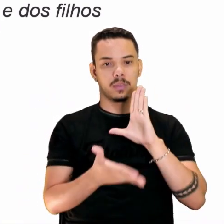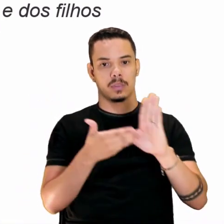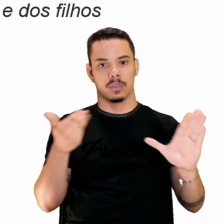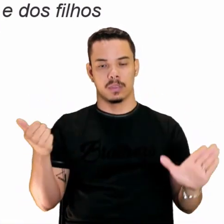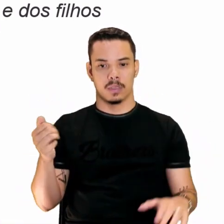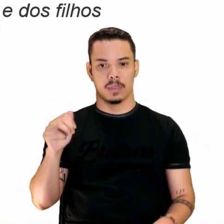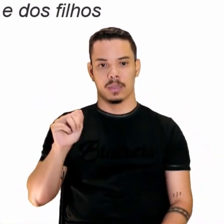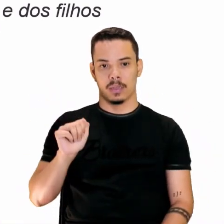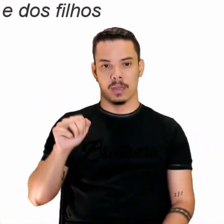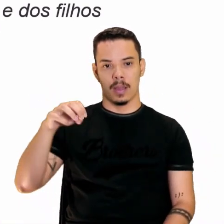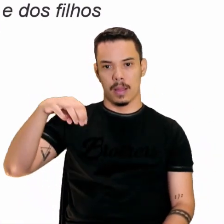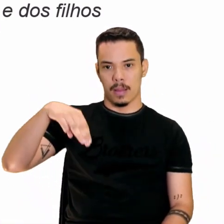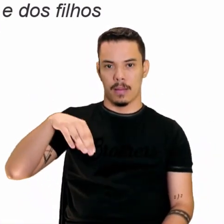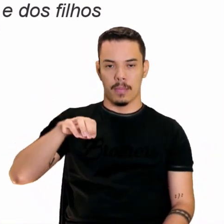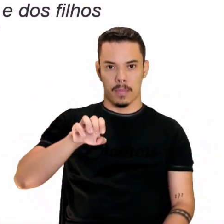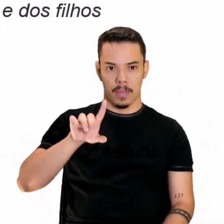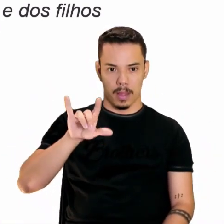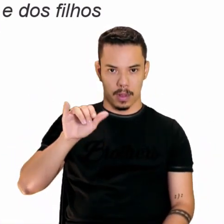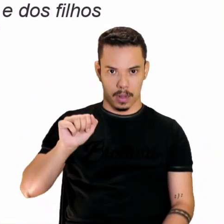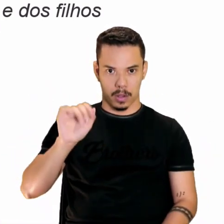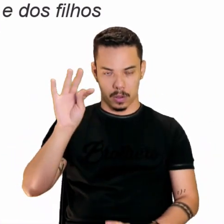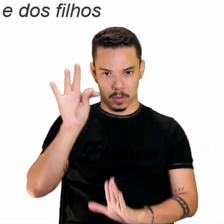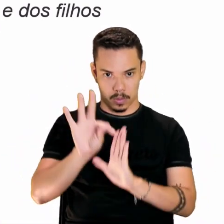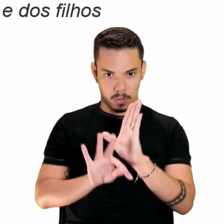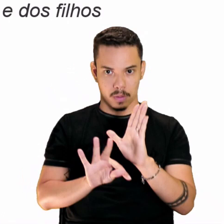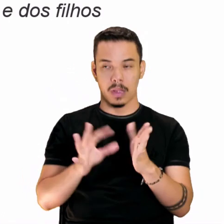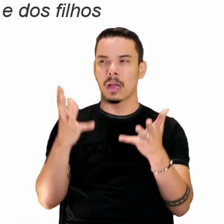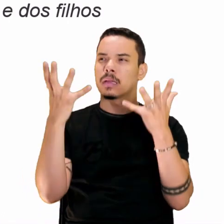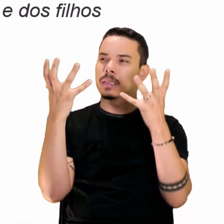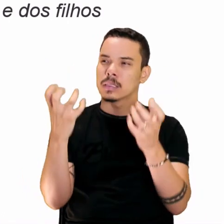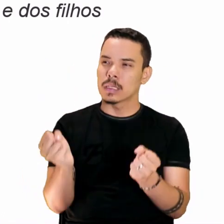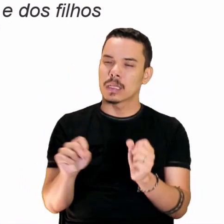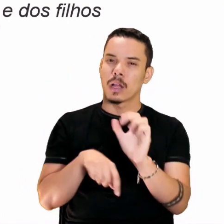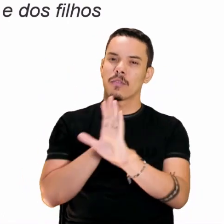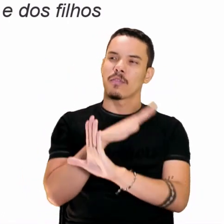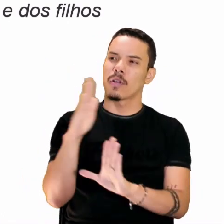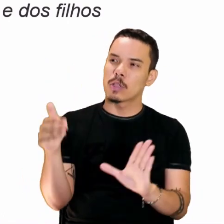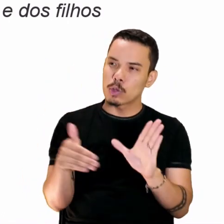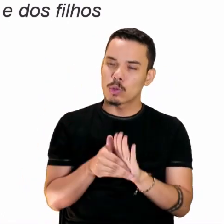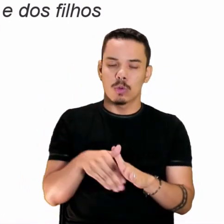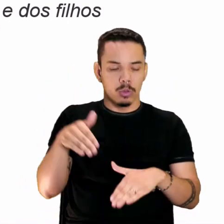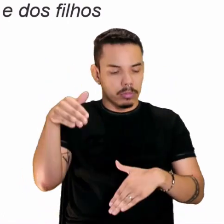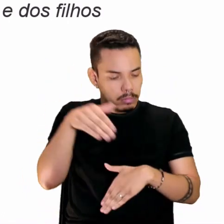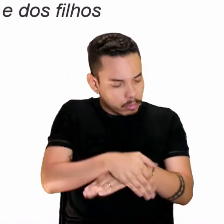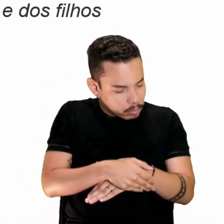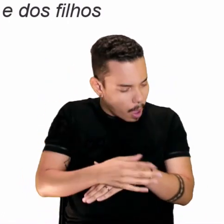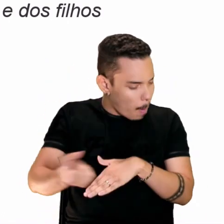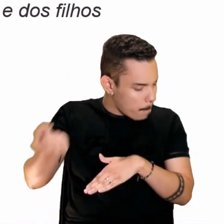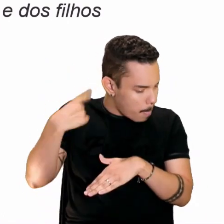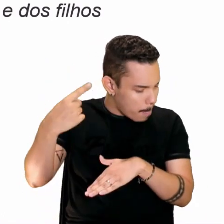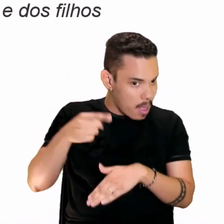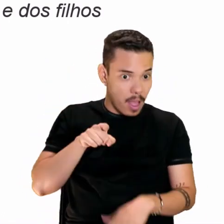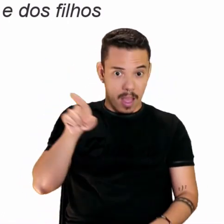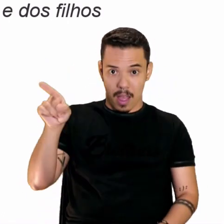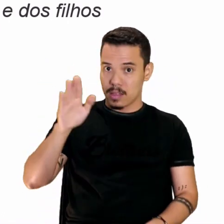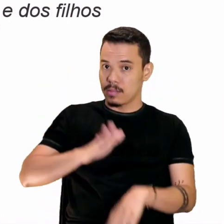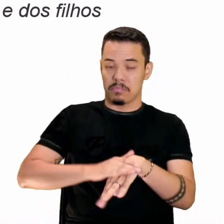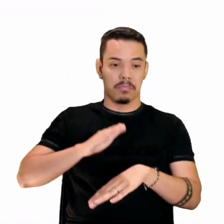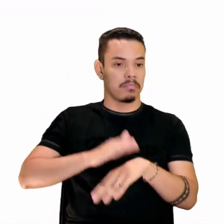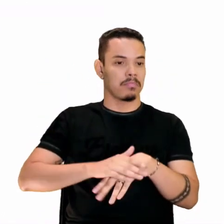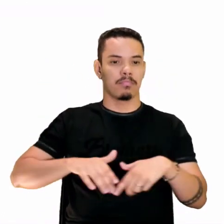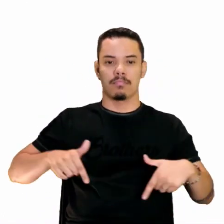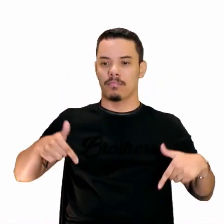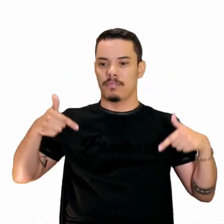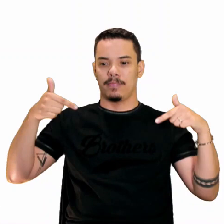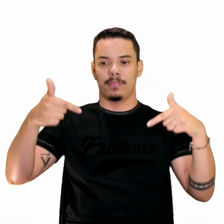Amélia, né? Aquela lá do texto original. Que aceitava tudo. Caladinha. Essa não. Ela vai à luta, né? Dá